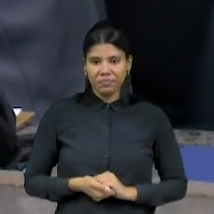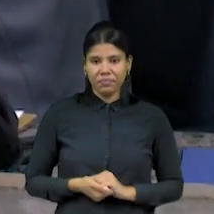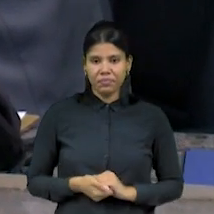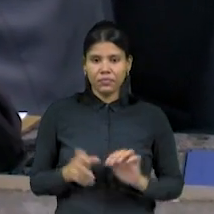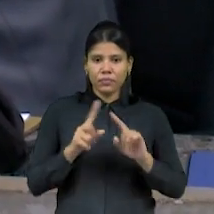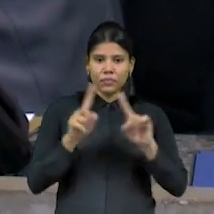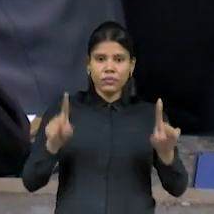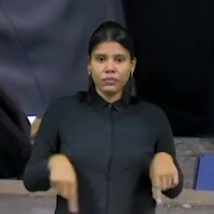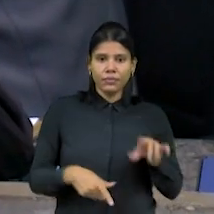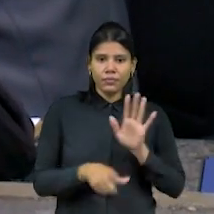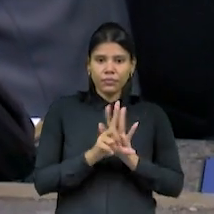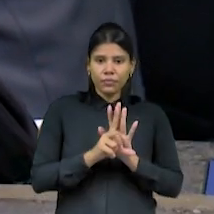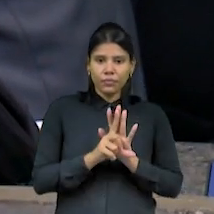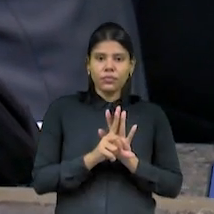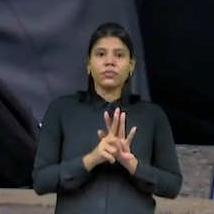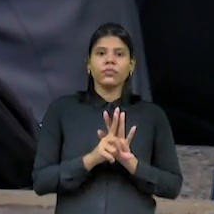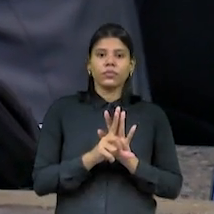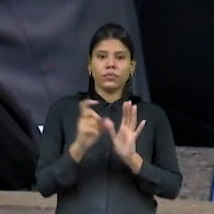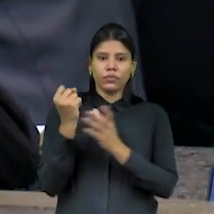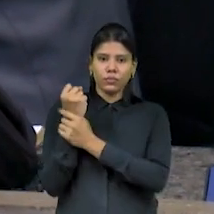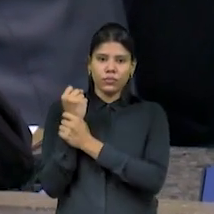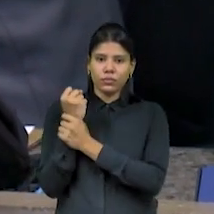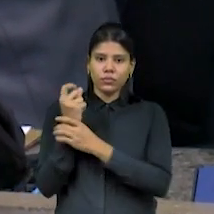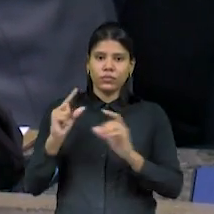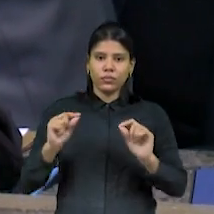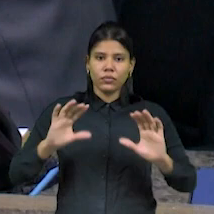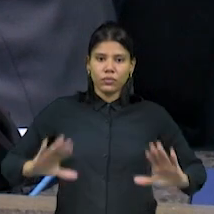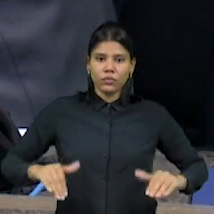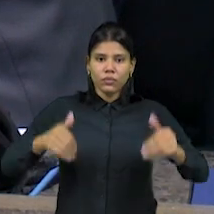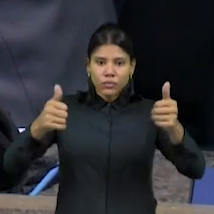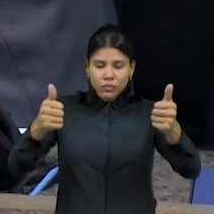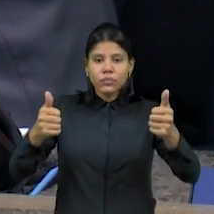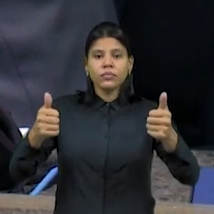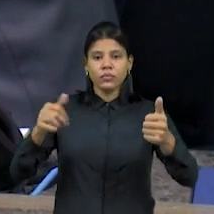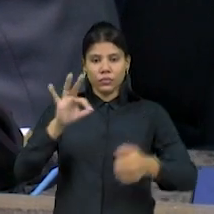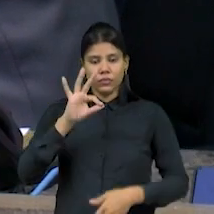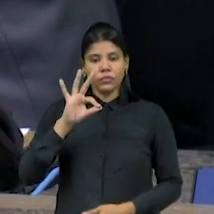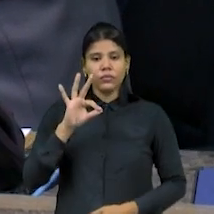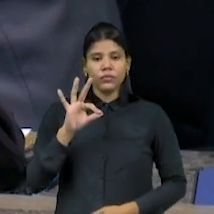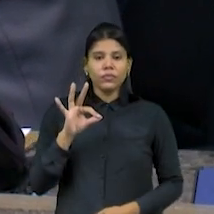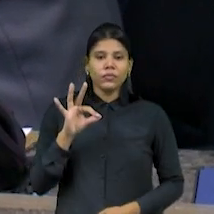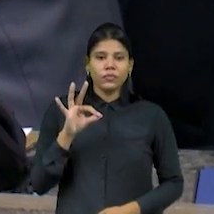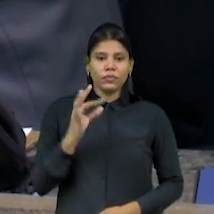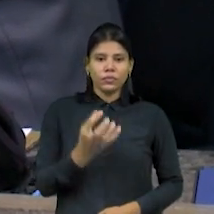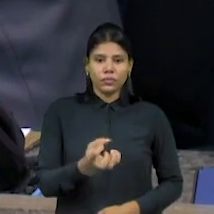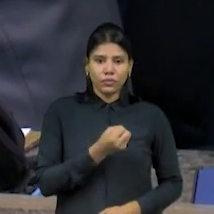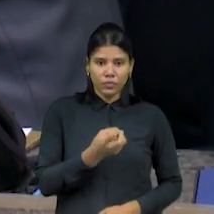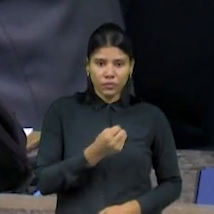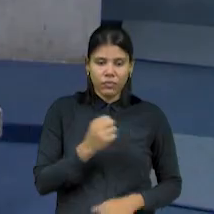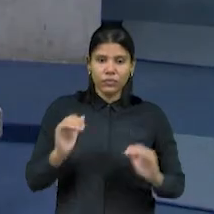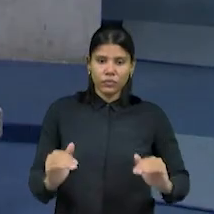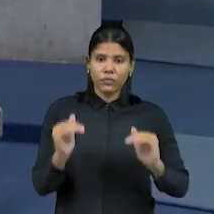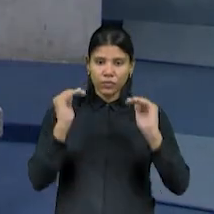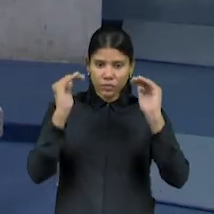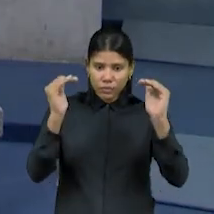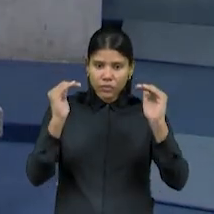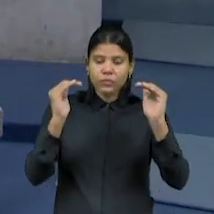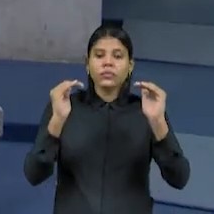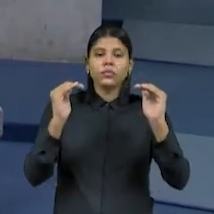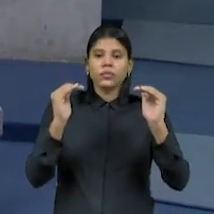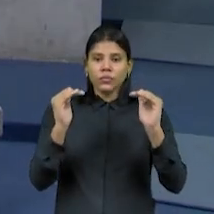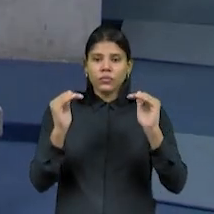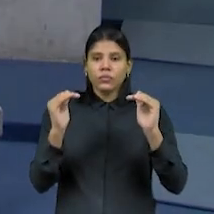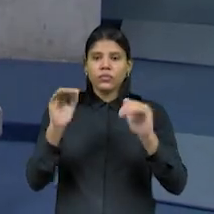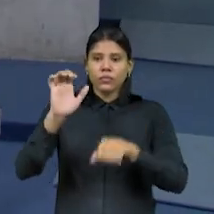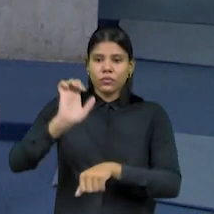de lei complementar garante melhoria na remuneração dos servidores da Superintendência Estadual do Meio Ambiente. Para isso, foi